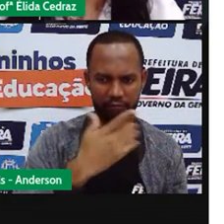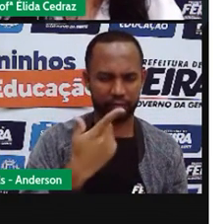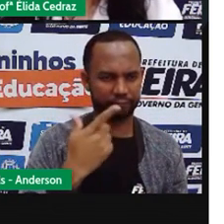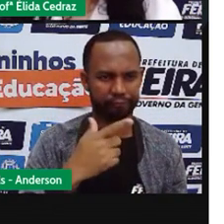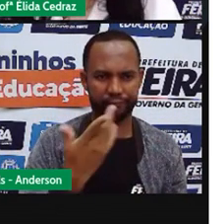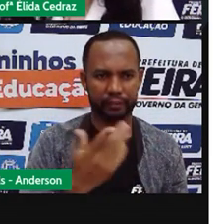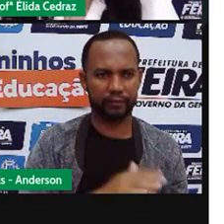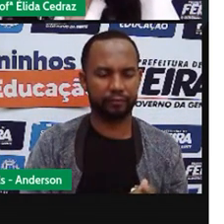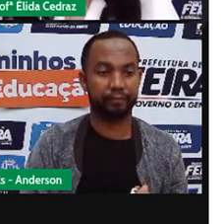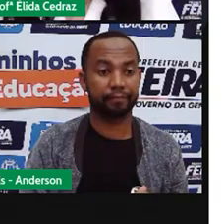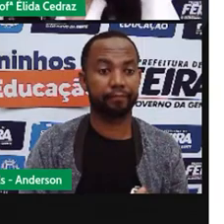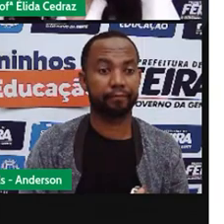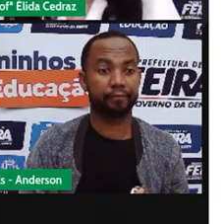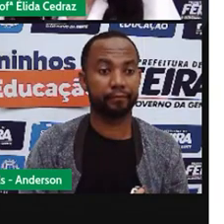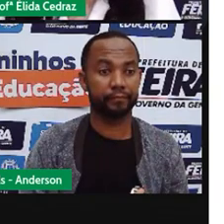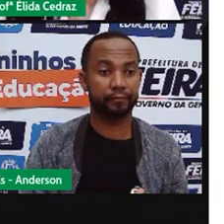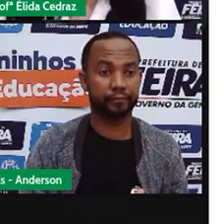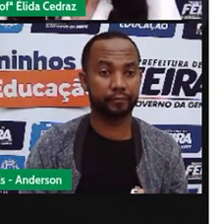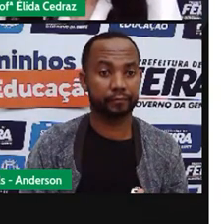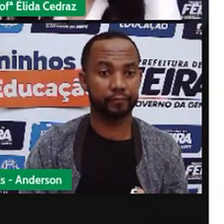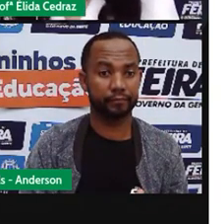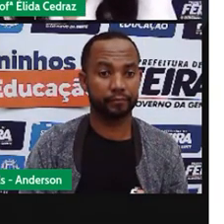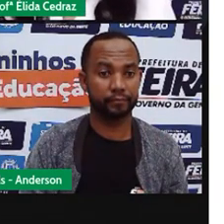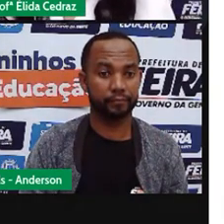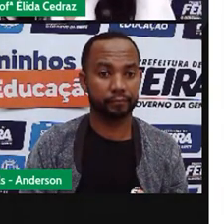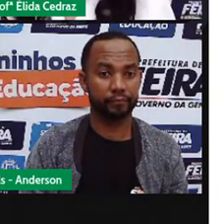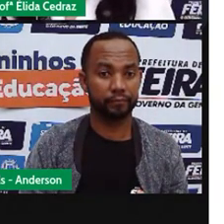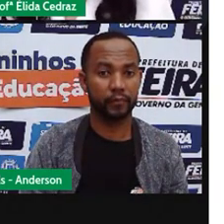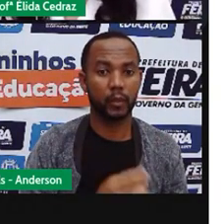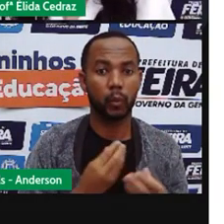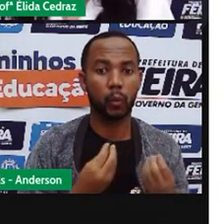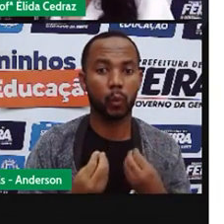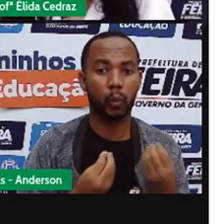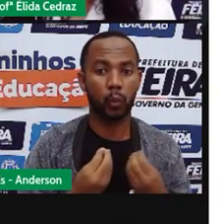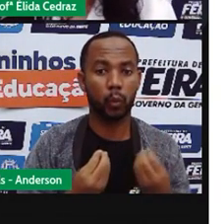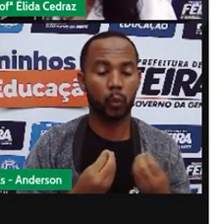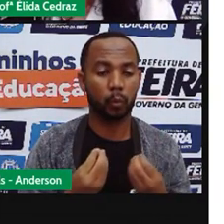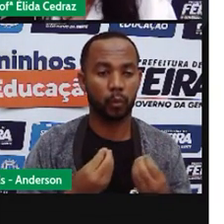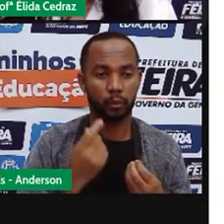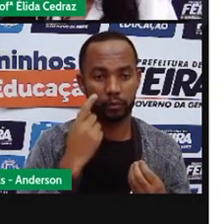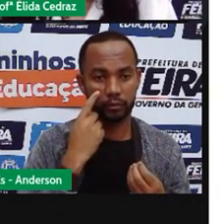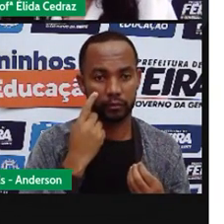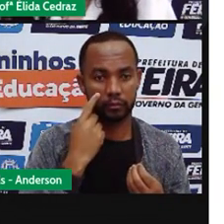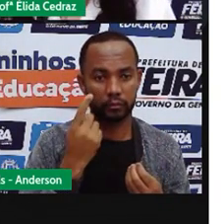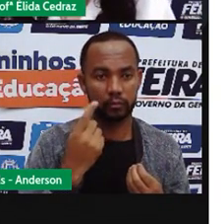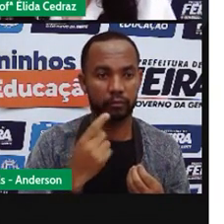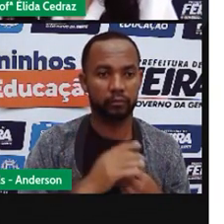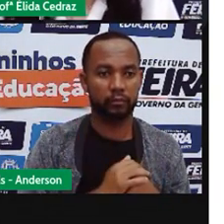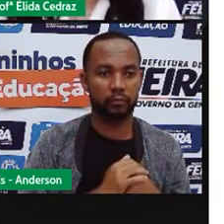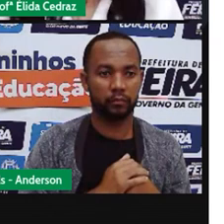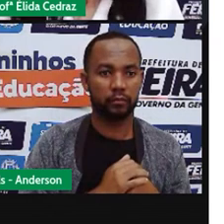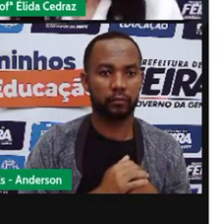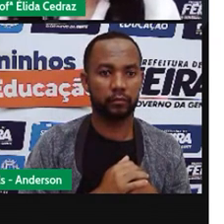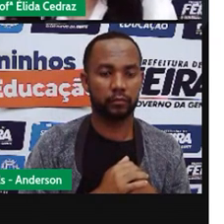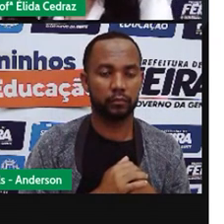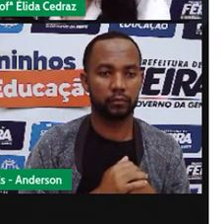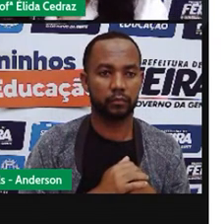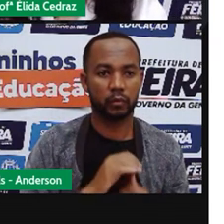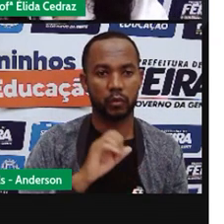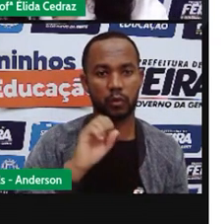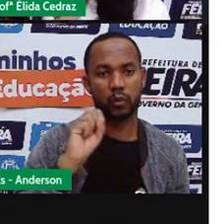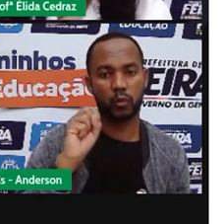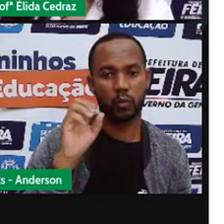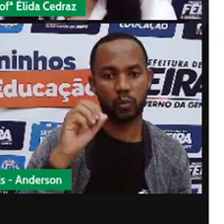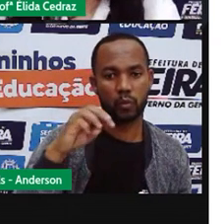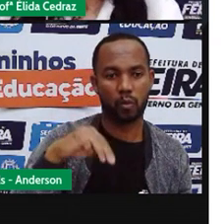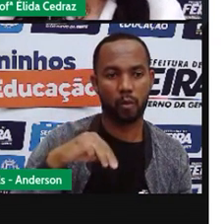Pronto. Então, como é projetada a sombra? A sombra pode ser